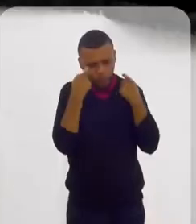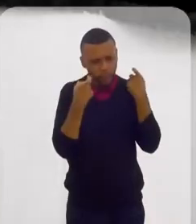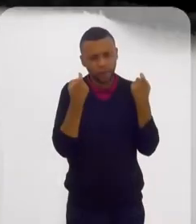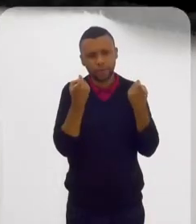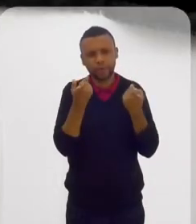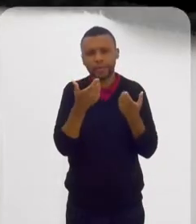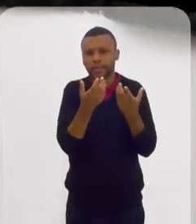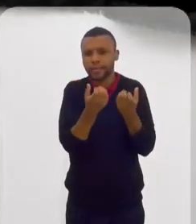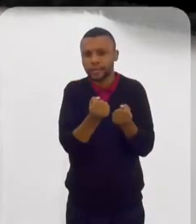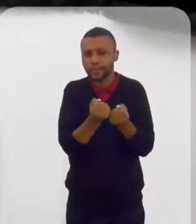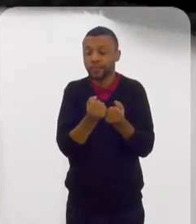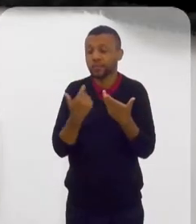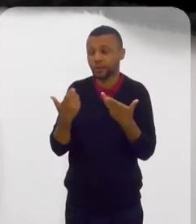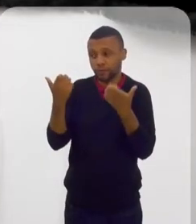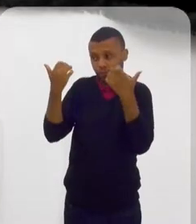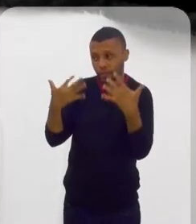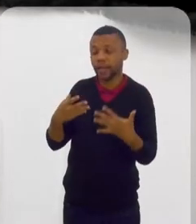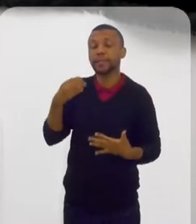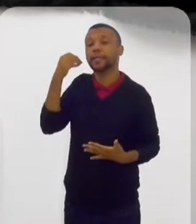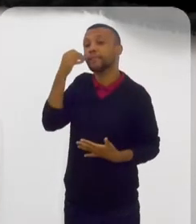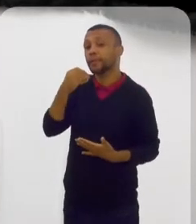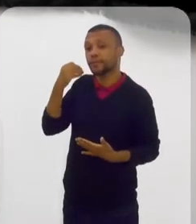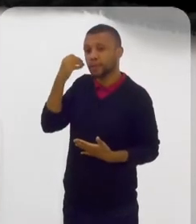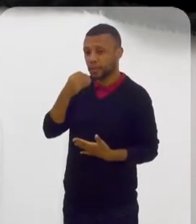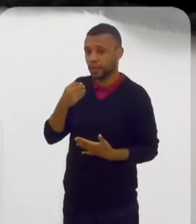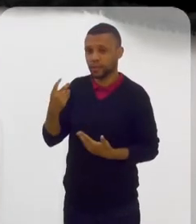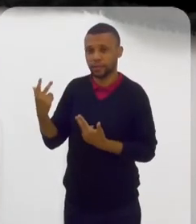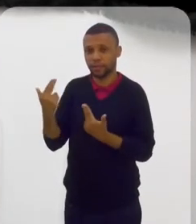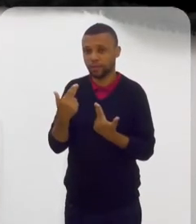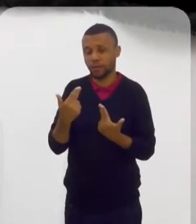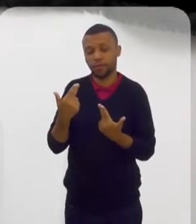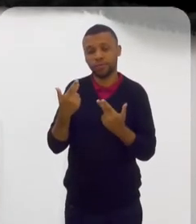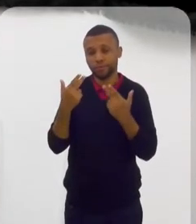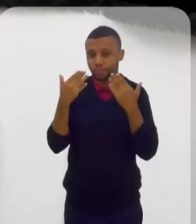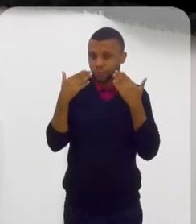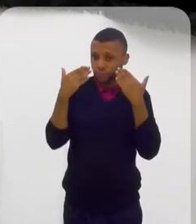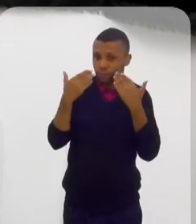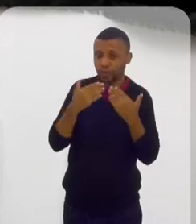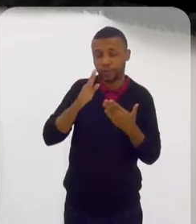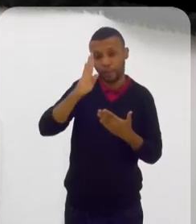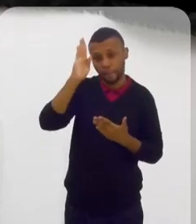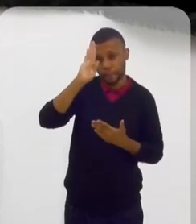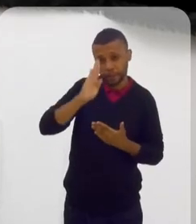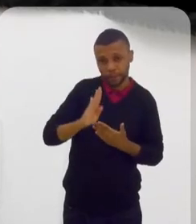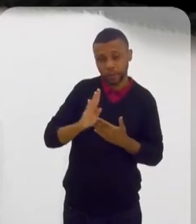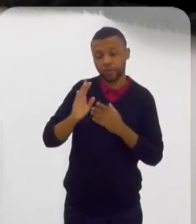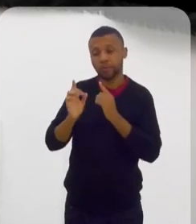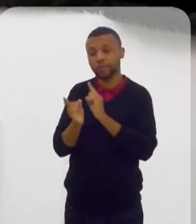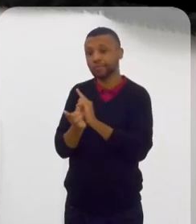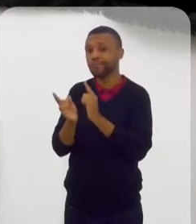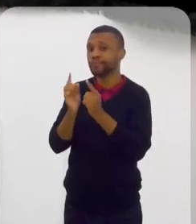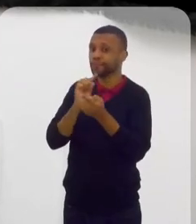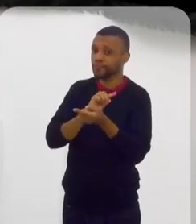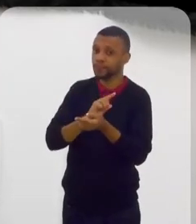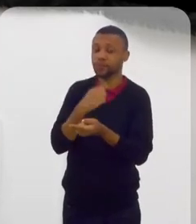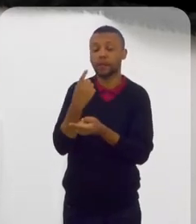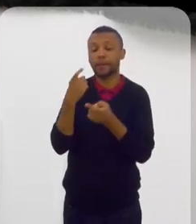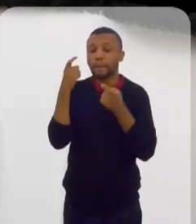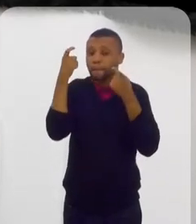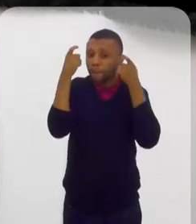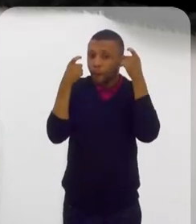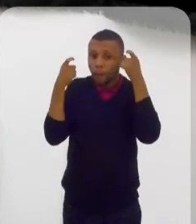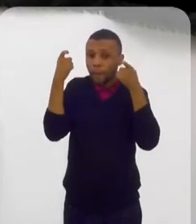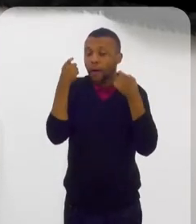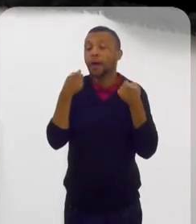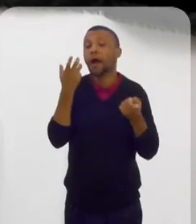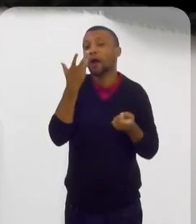Tá. Eu falo da minha realidade, como sempre eu coloco, né? Uma realidade de Brasil, uma realidade de reversão. A gente sempre se preocupou